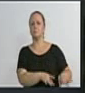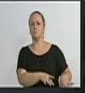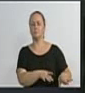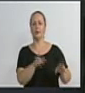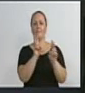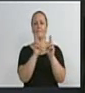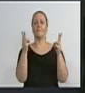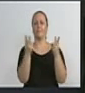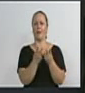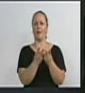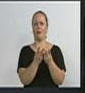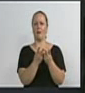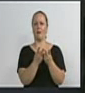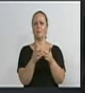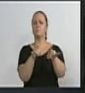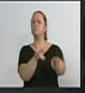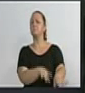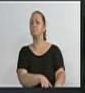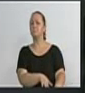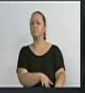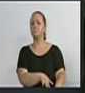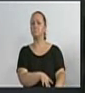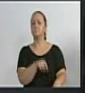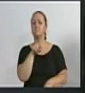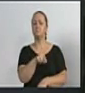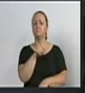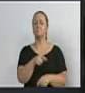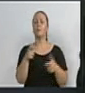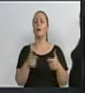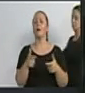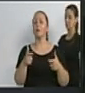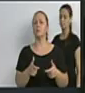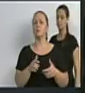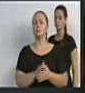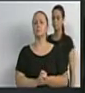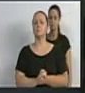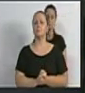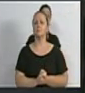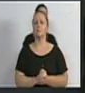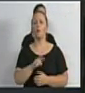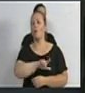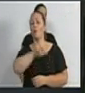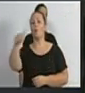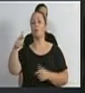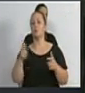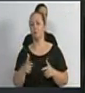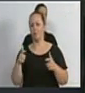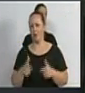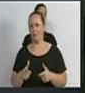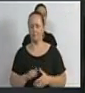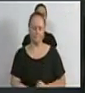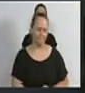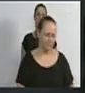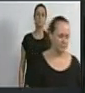levou ele para outro lugar. Nosso grande Miguel,